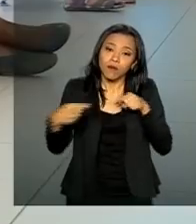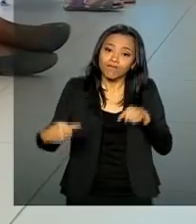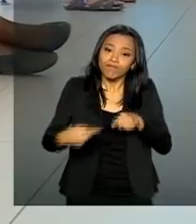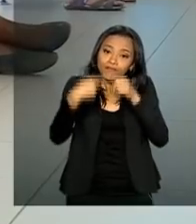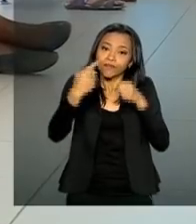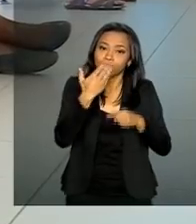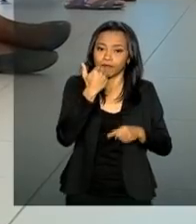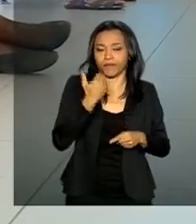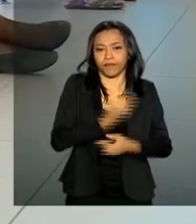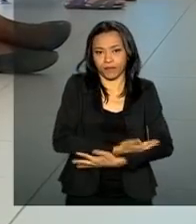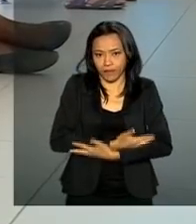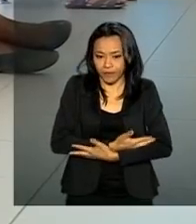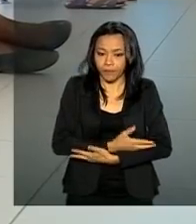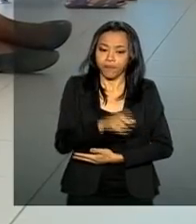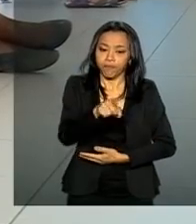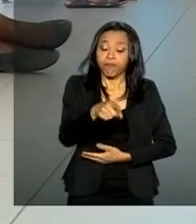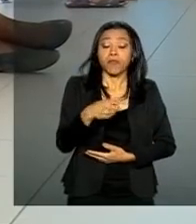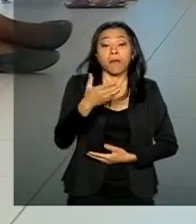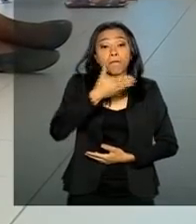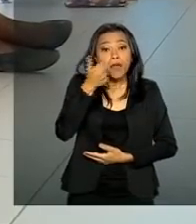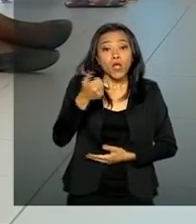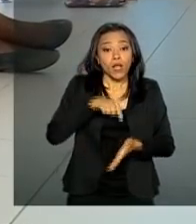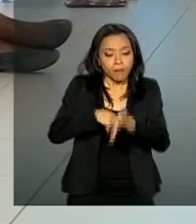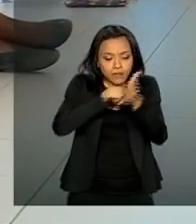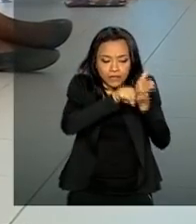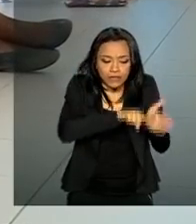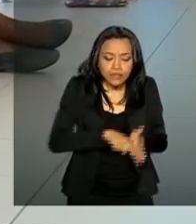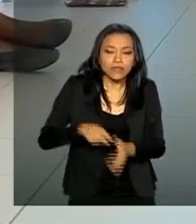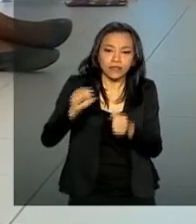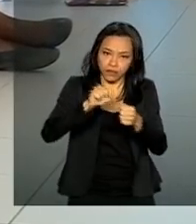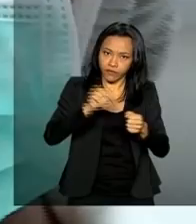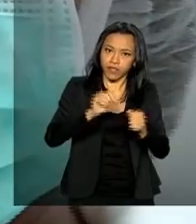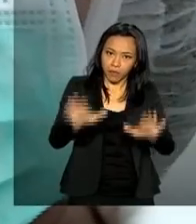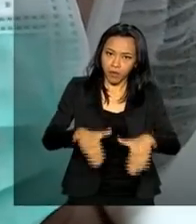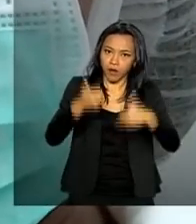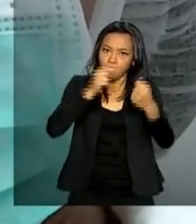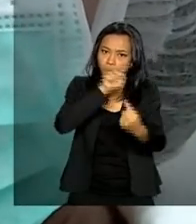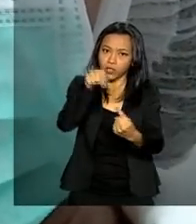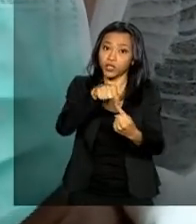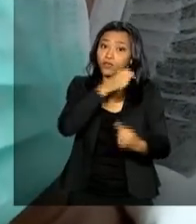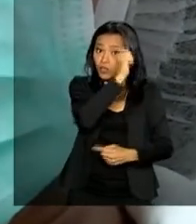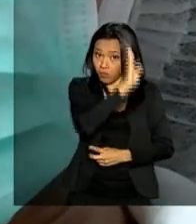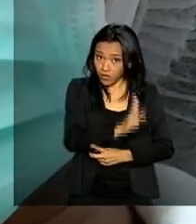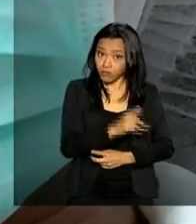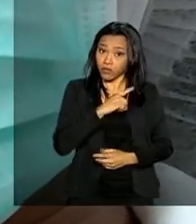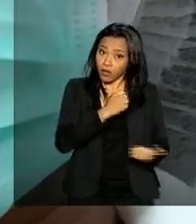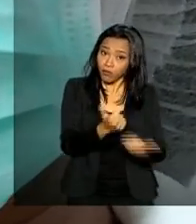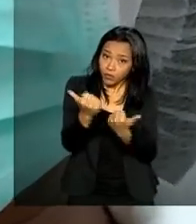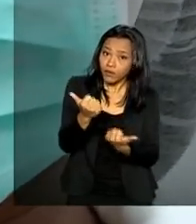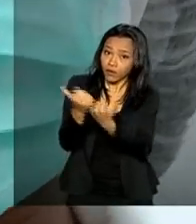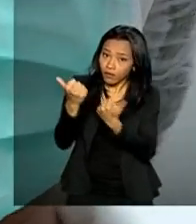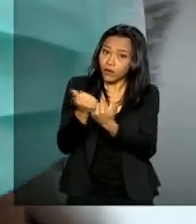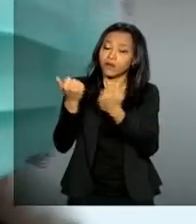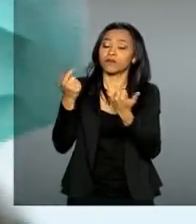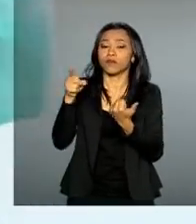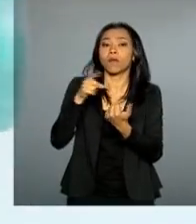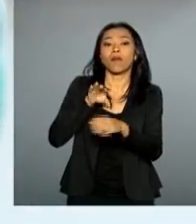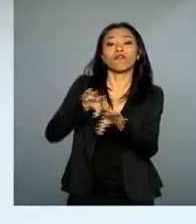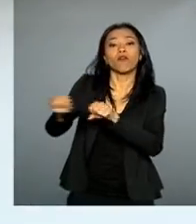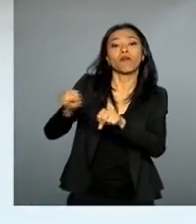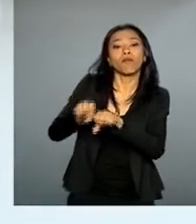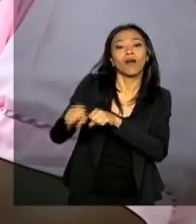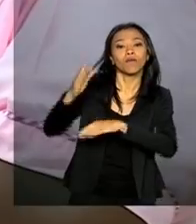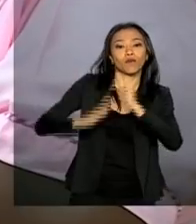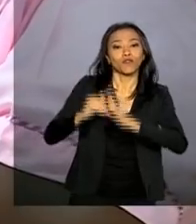Iniciativas para melhorar os indicadores têm sido desenvolvidas e o Brasil tem contribuído com parcerias para formar profissionais